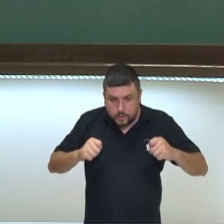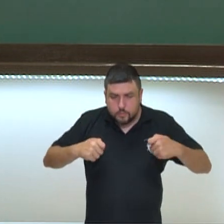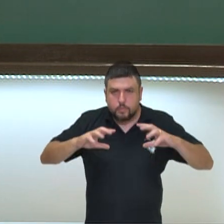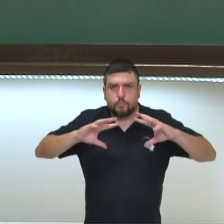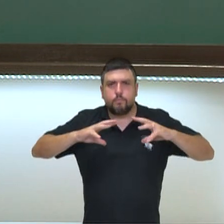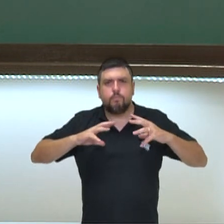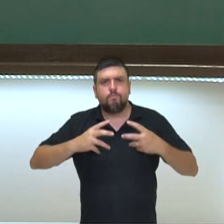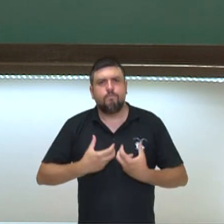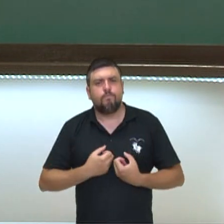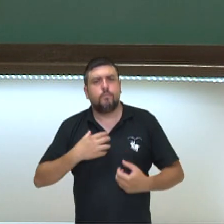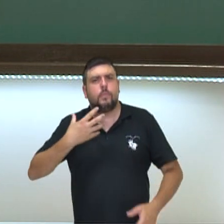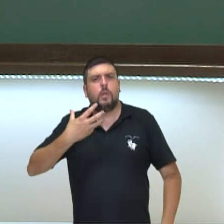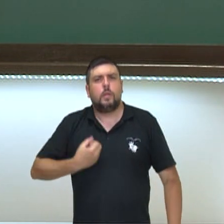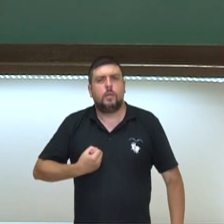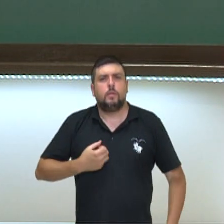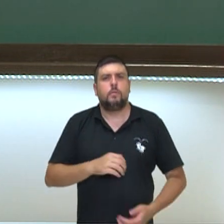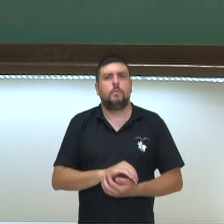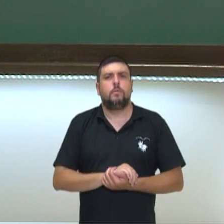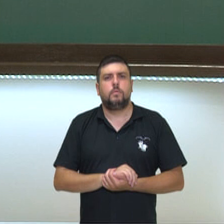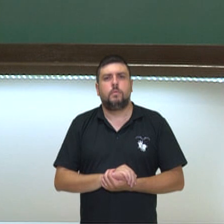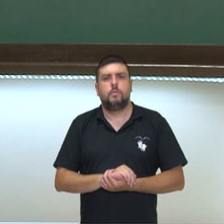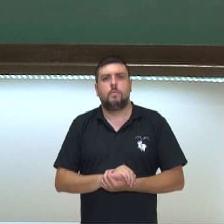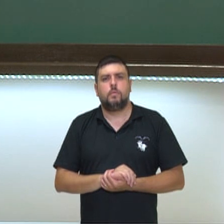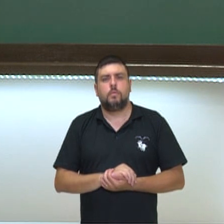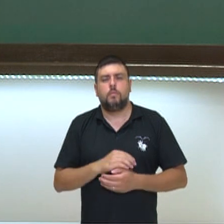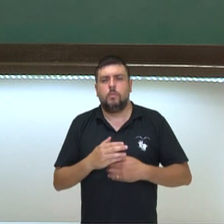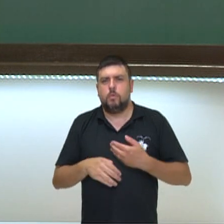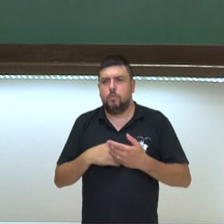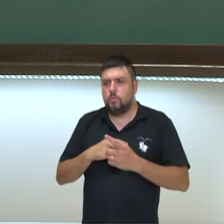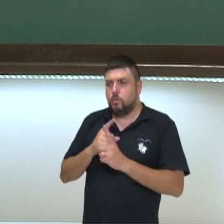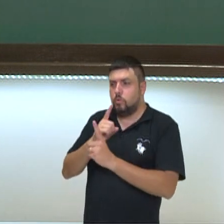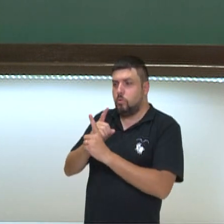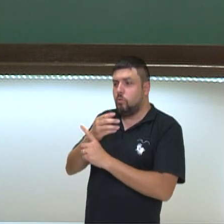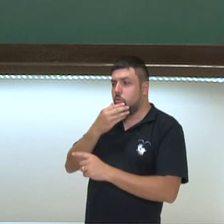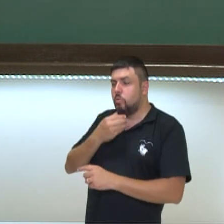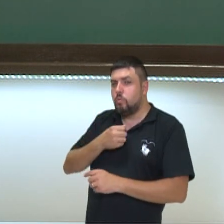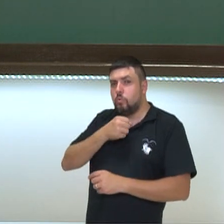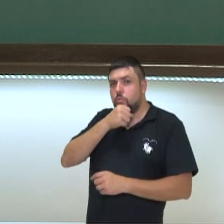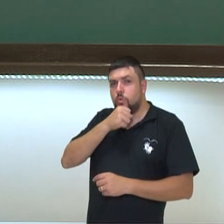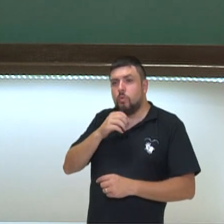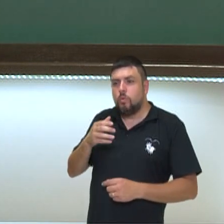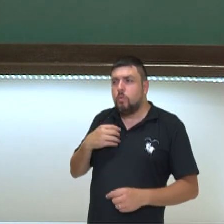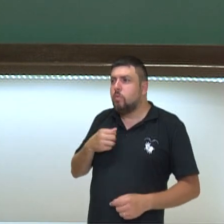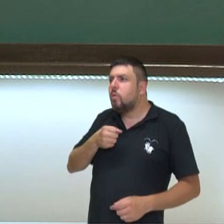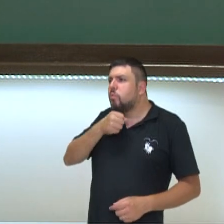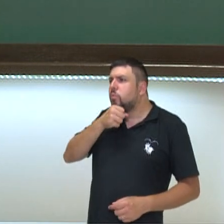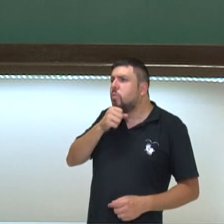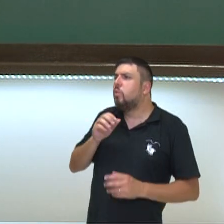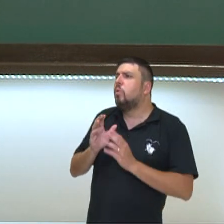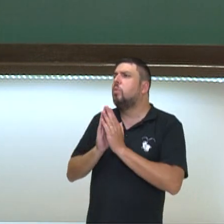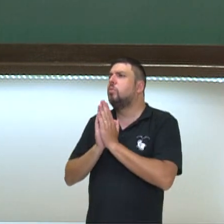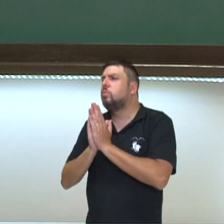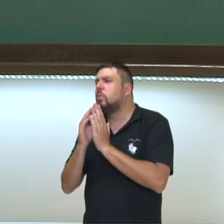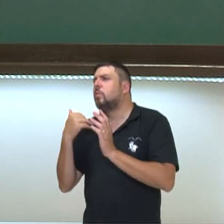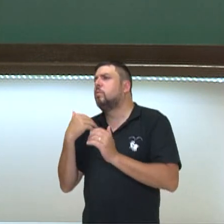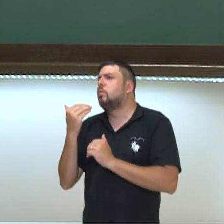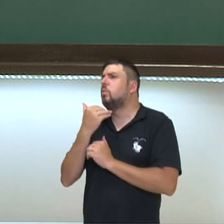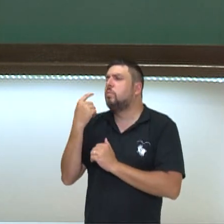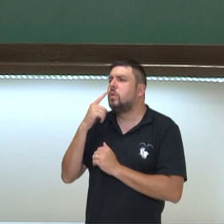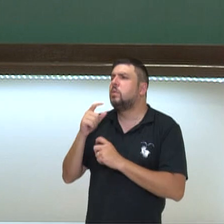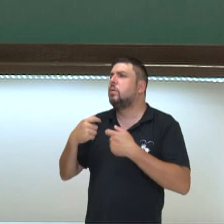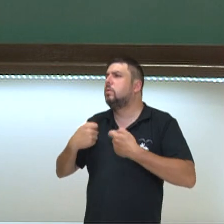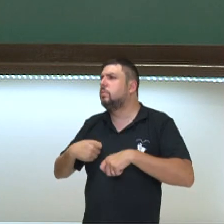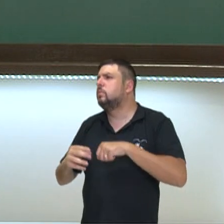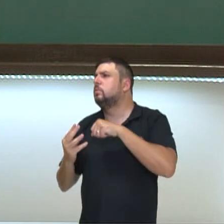Então, foi até a aldeia, encontrou o avô que estava doente na rede, e ele, vô, por favor, não morra, preciso do seu conhecimento, da sua